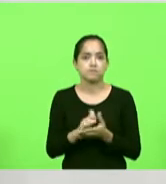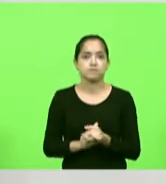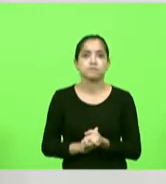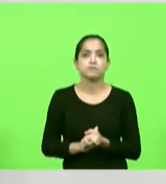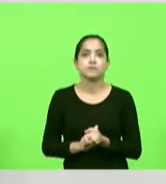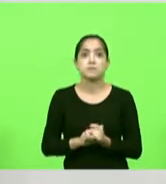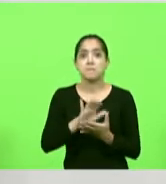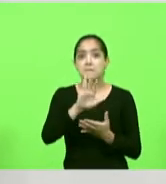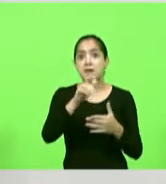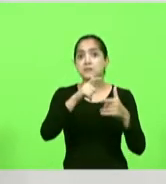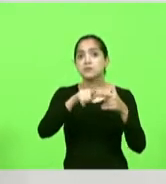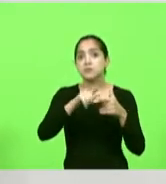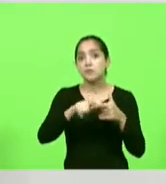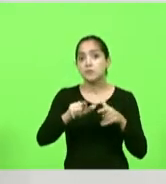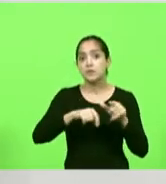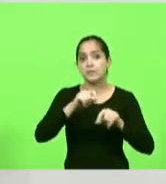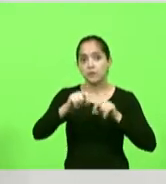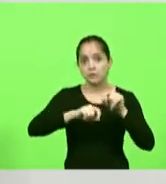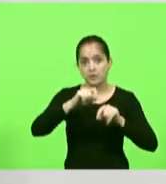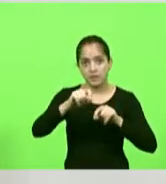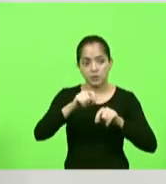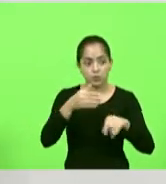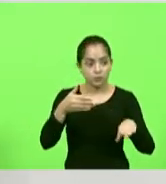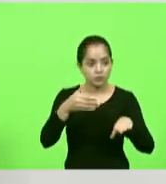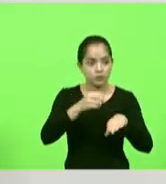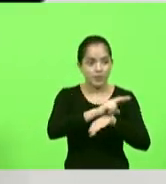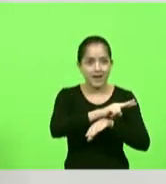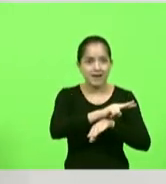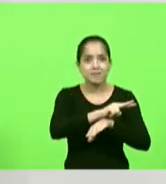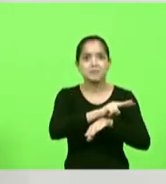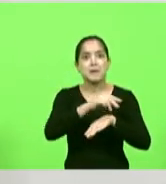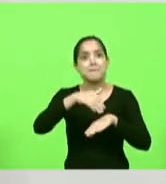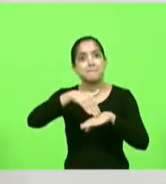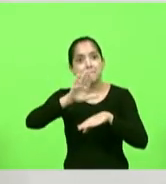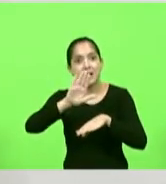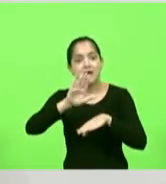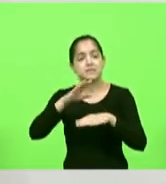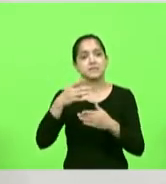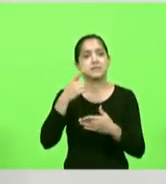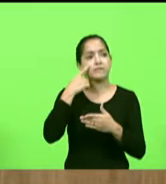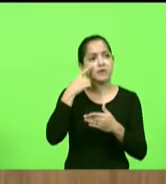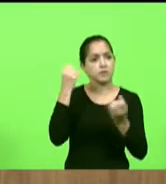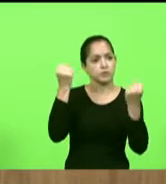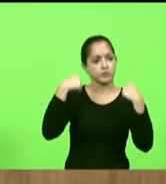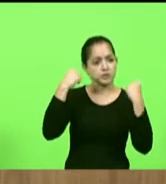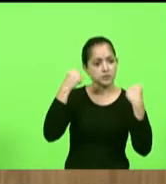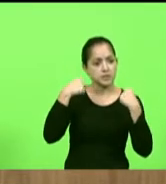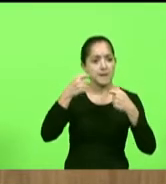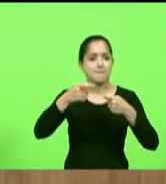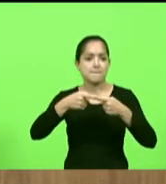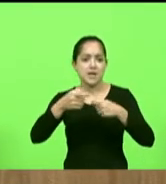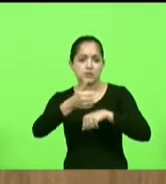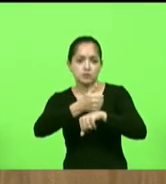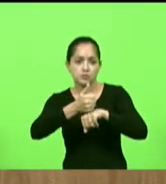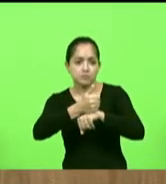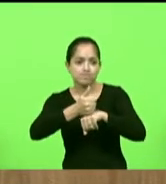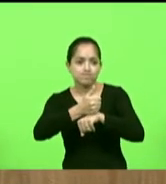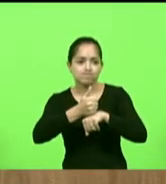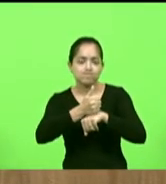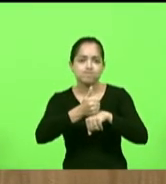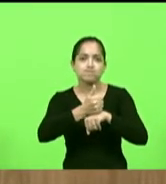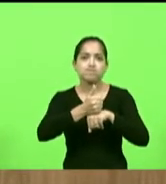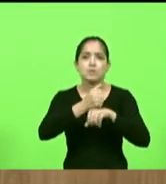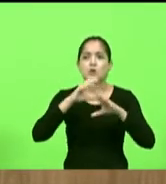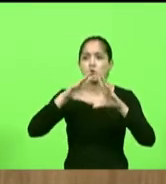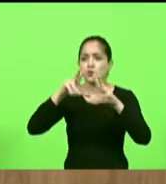O problema é que, quando dizem que abre um leito, a gente imagina que tenha fisioterapeuta, tenha médico intensivista, tenha todos